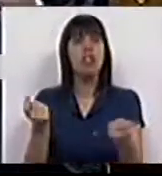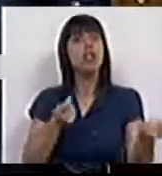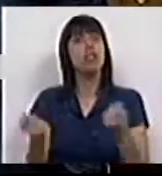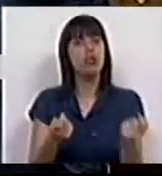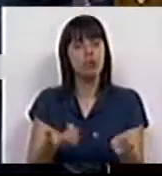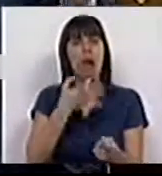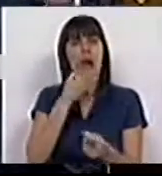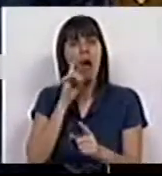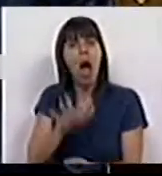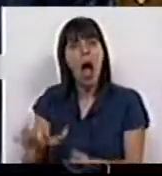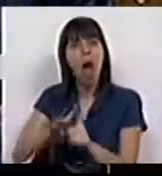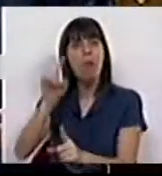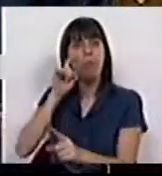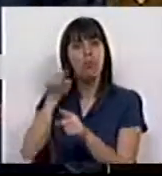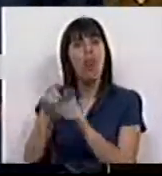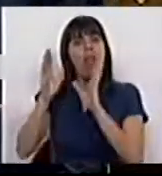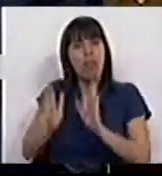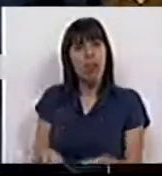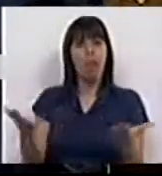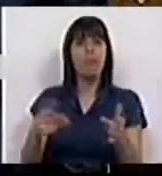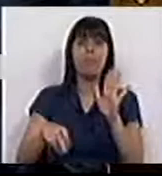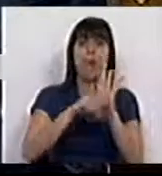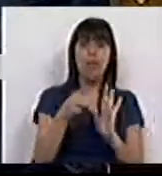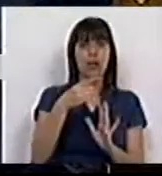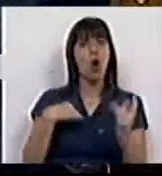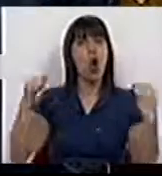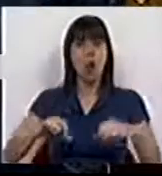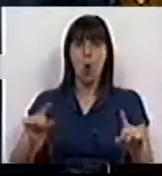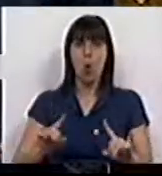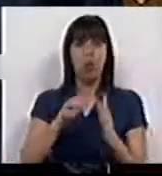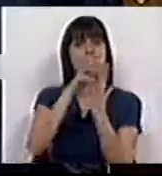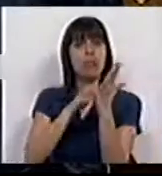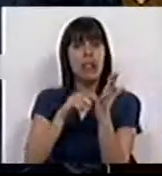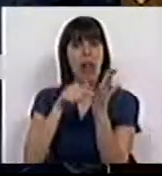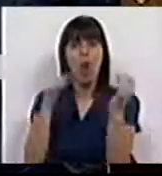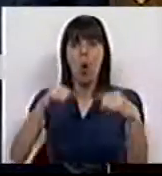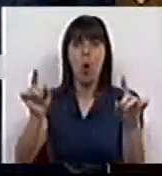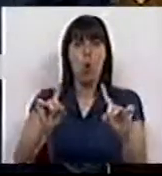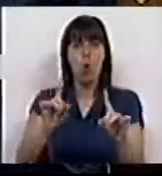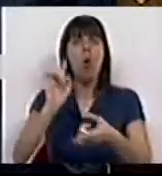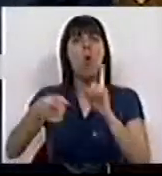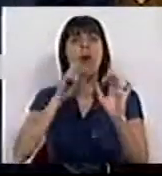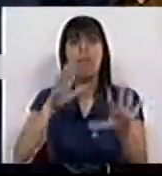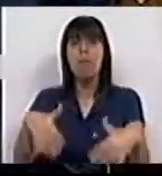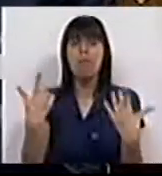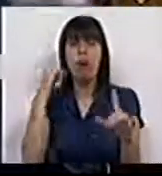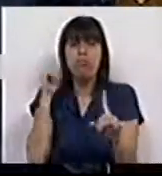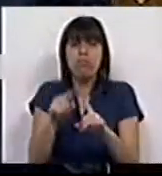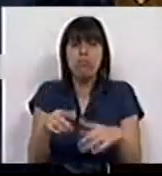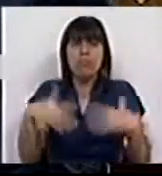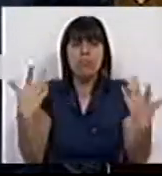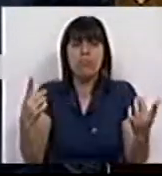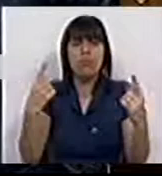gestão dessas áreas de proteção. Portanto, em relação ao artigo 9, discordamos dessa redação e discordamos daquilo que possa ser uma missão